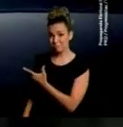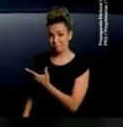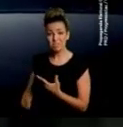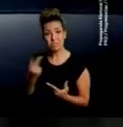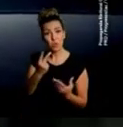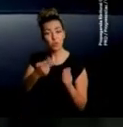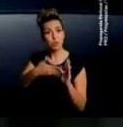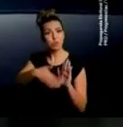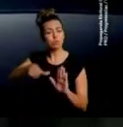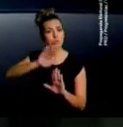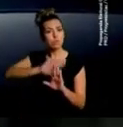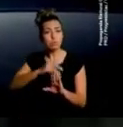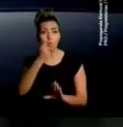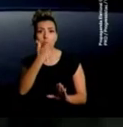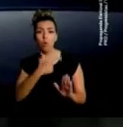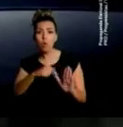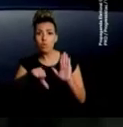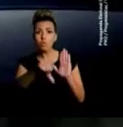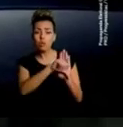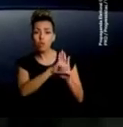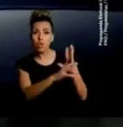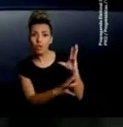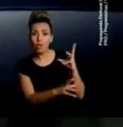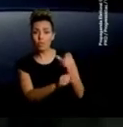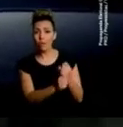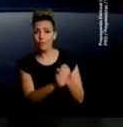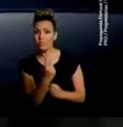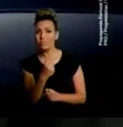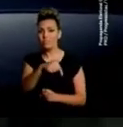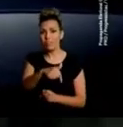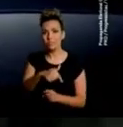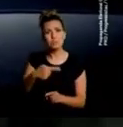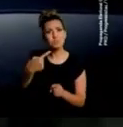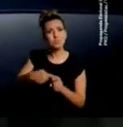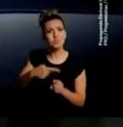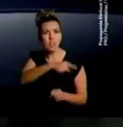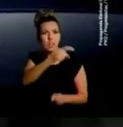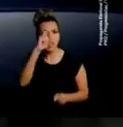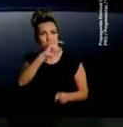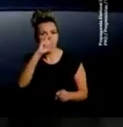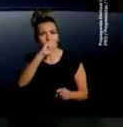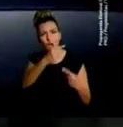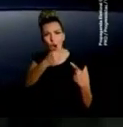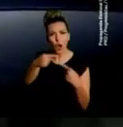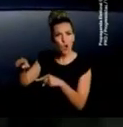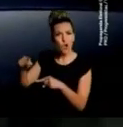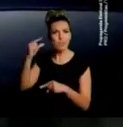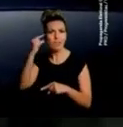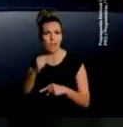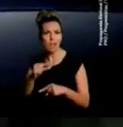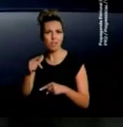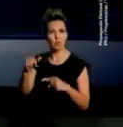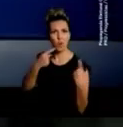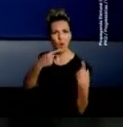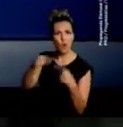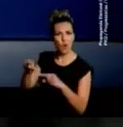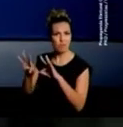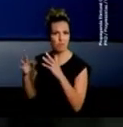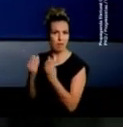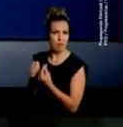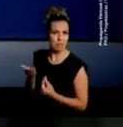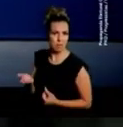nesse segundo turno, Boulos já foi condenado vinte e sete vezes por mentir sobre Ricardo e atacar sua família.